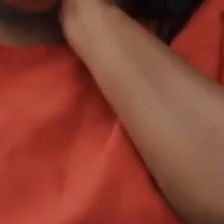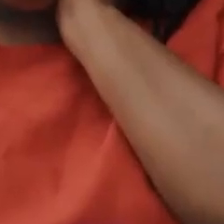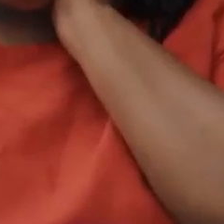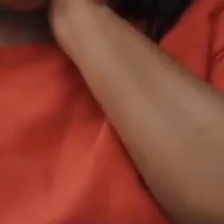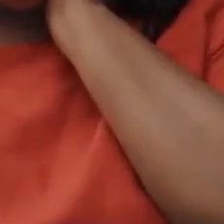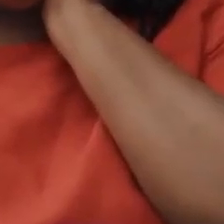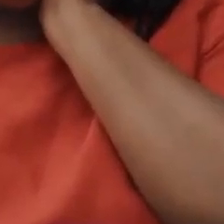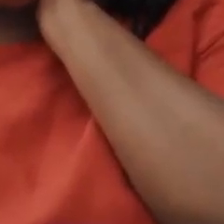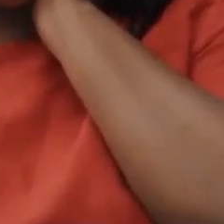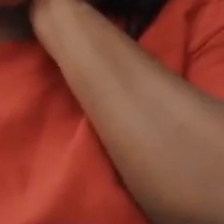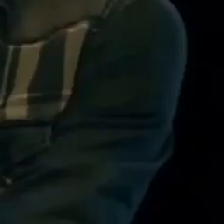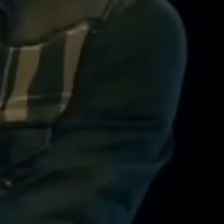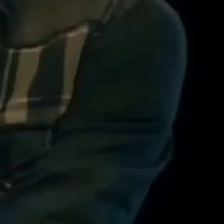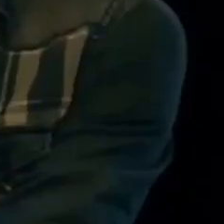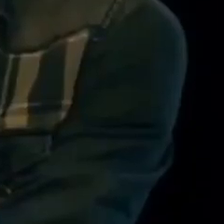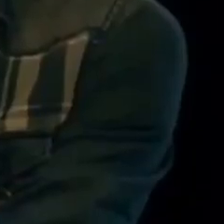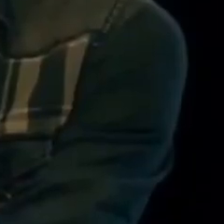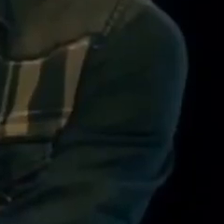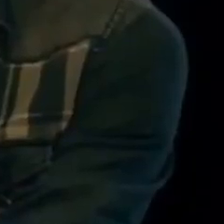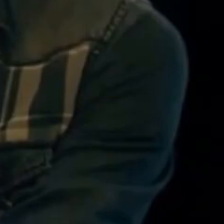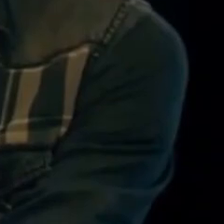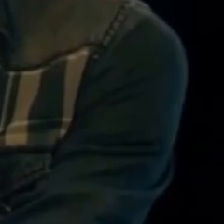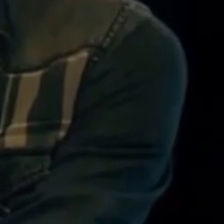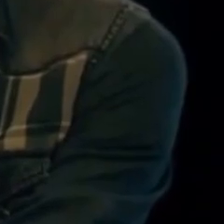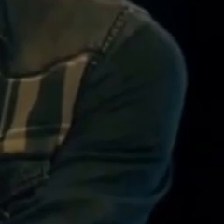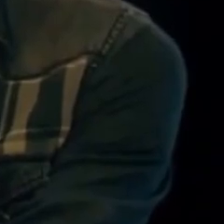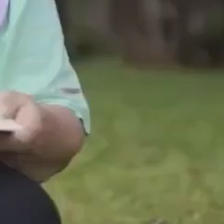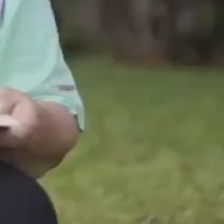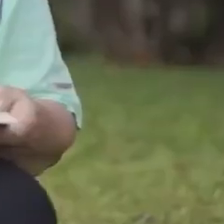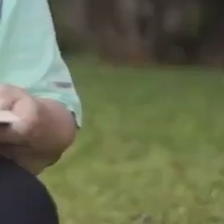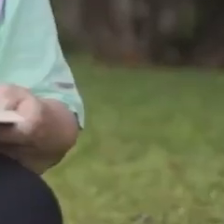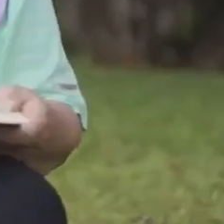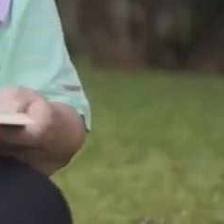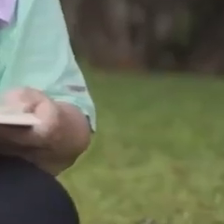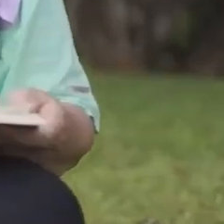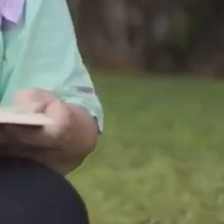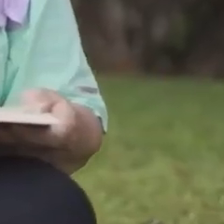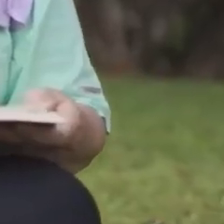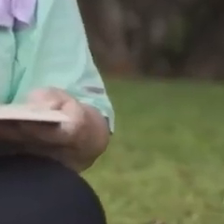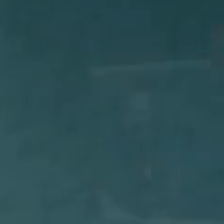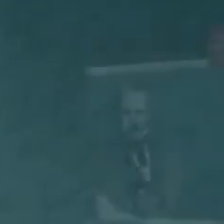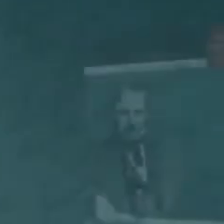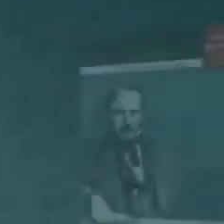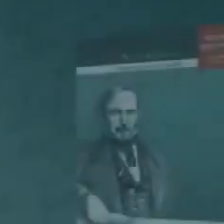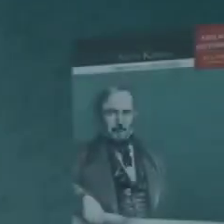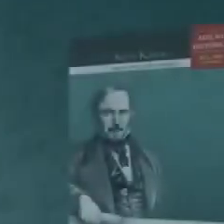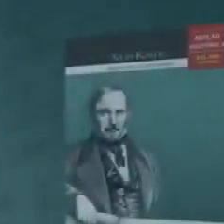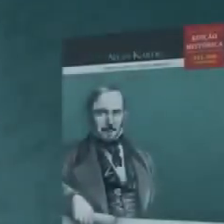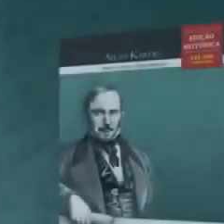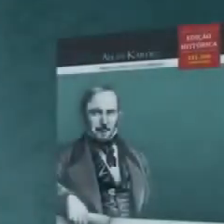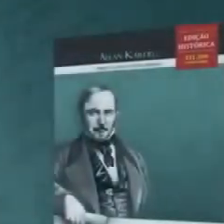Kardec essa é a nossa forma de transmitir esperança conhecimento e alegria